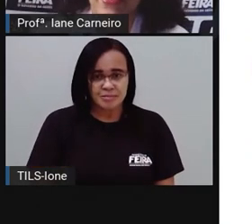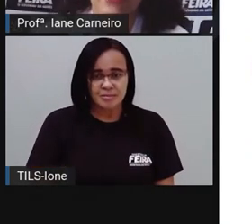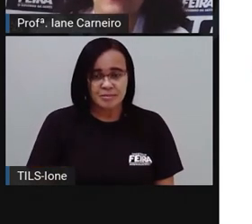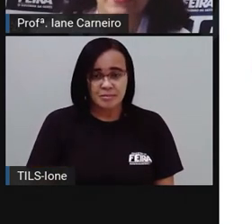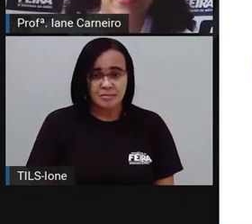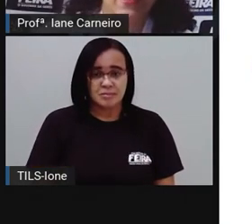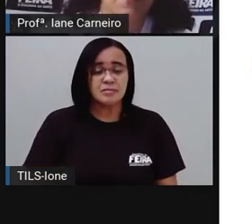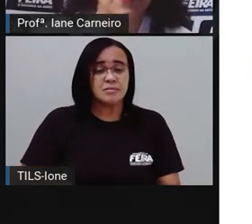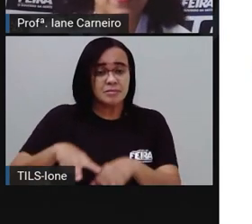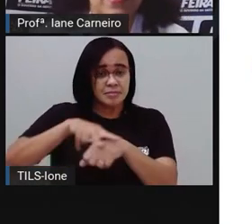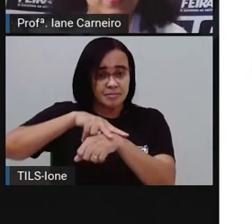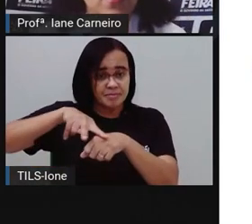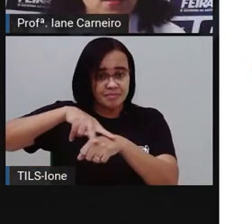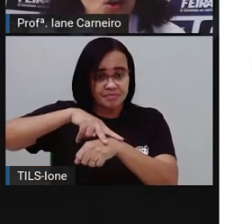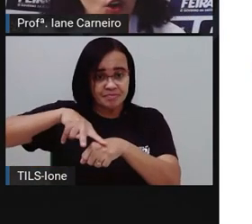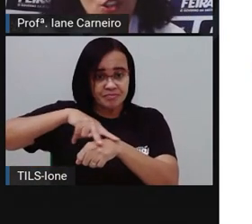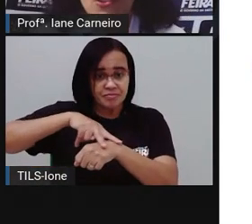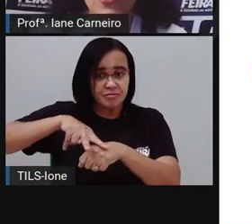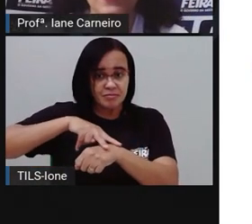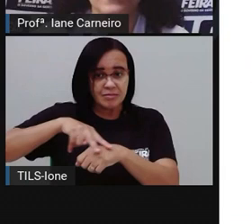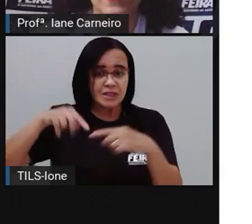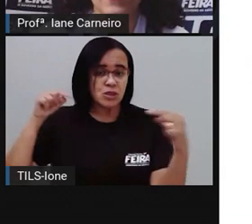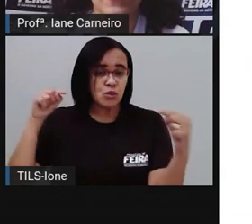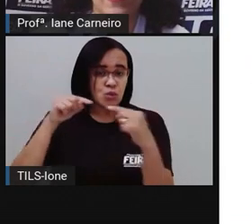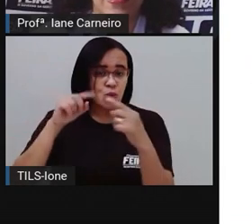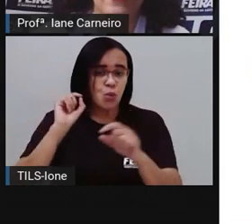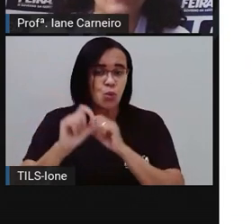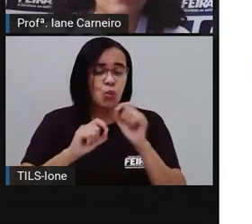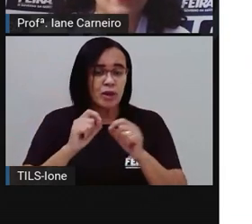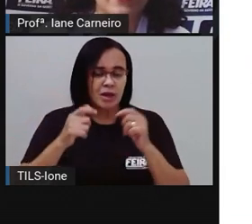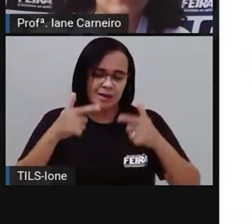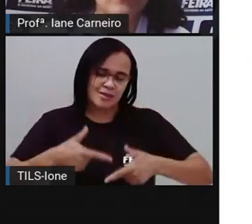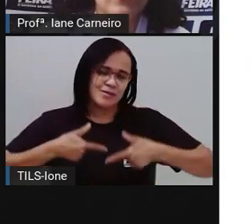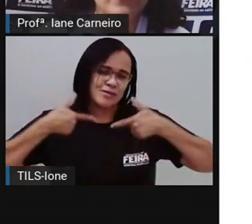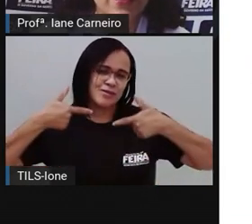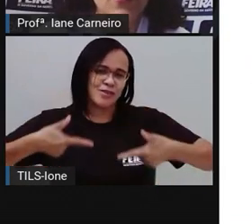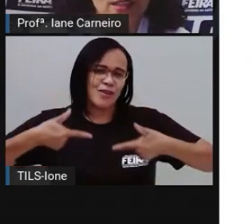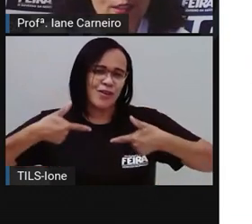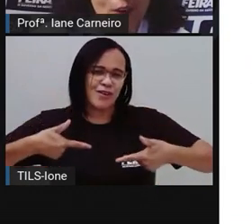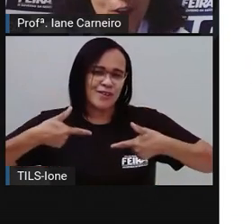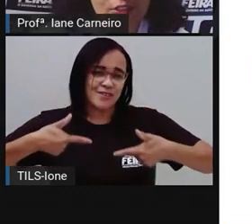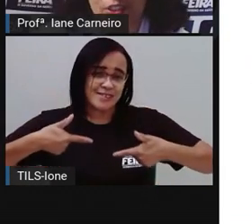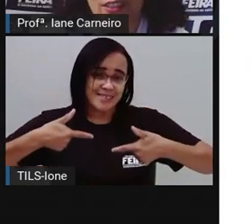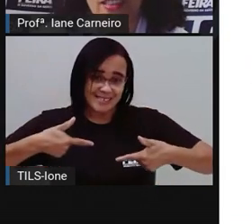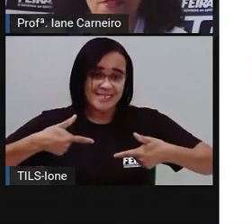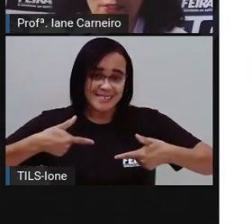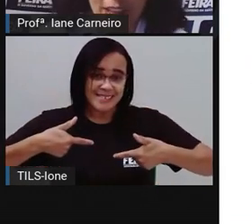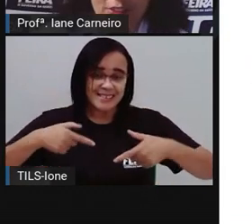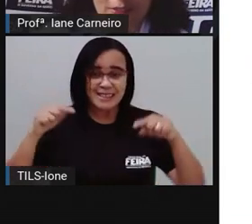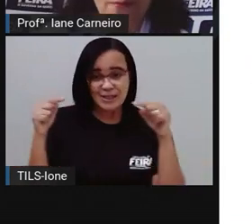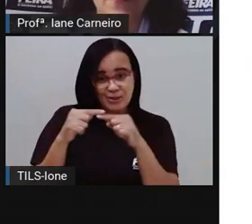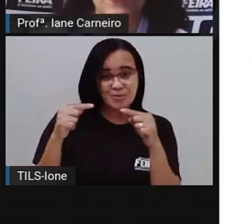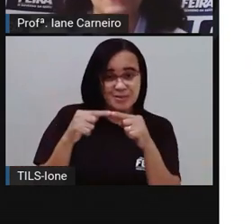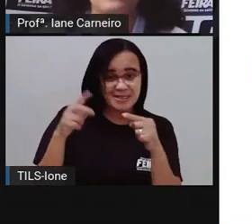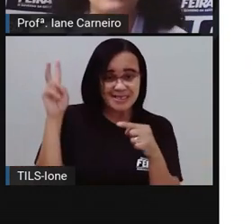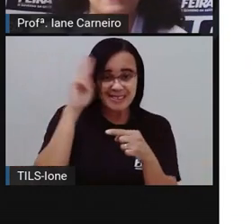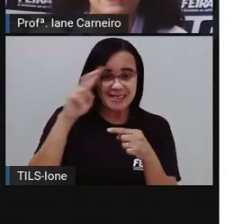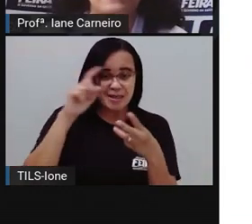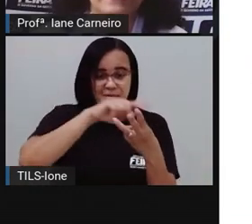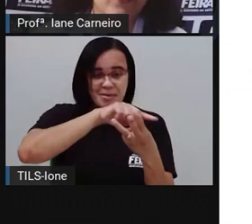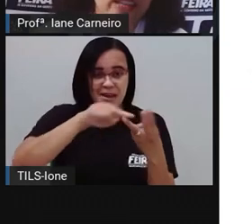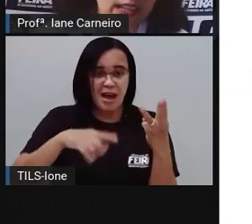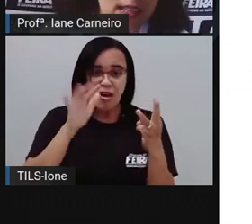O verde, né? Ele representa a sorte, né? Aí eu lembro aqui do trevo da sorte, que é verde, né?